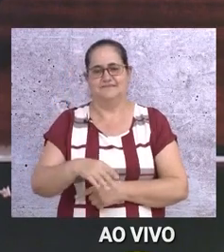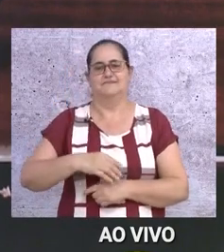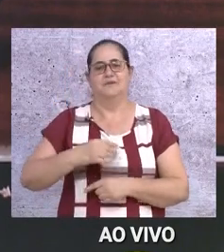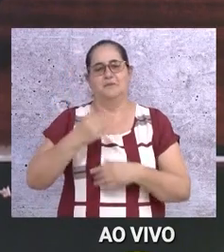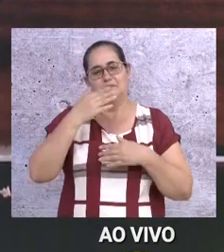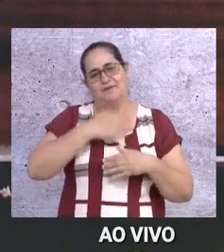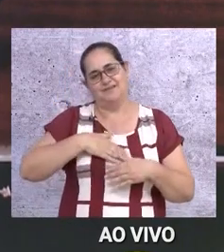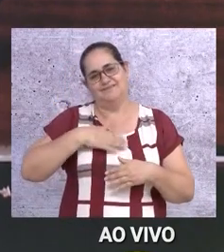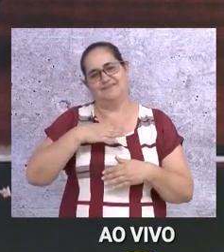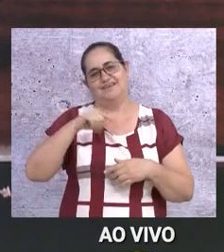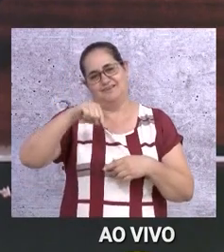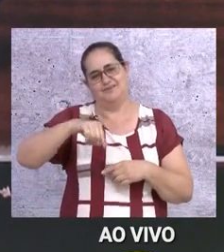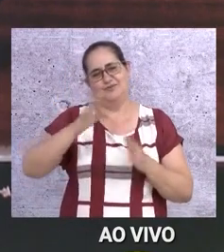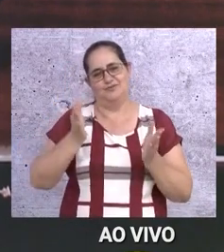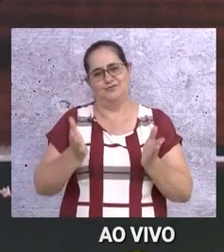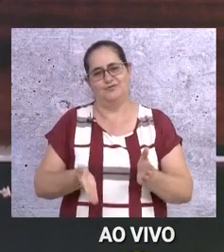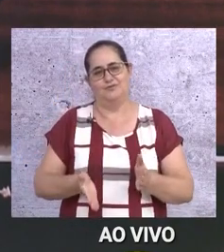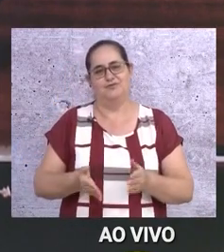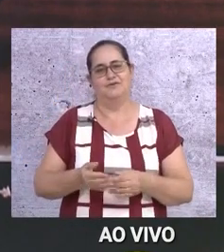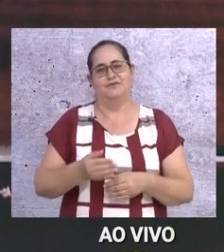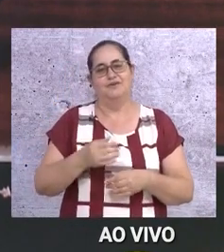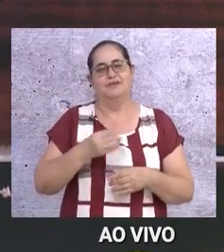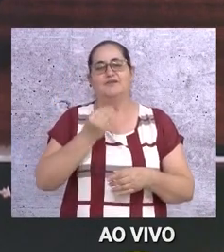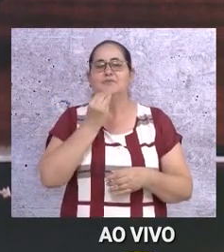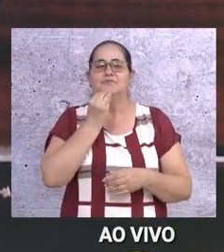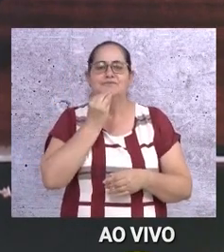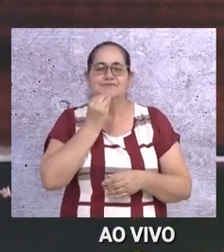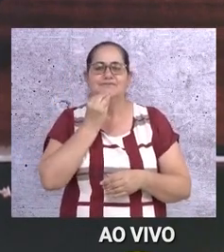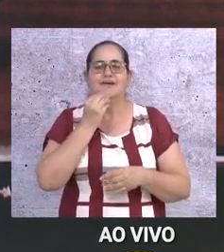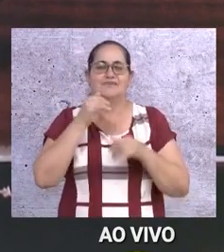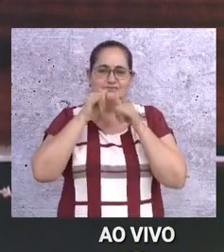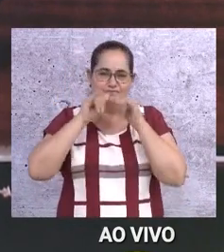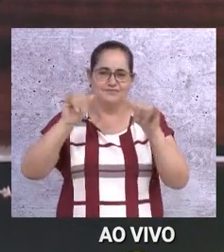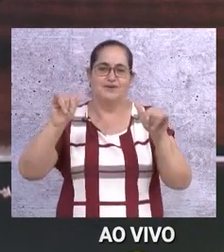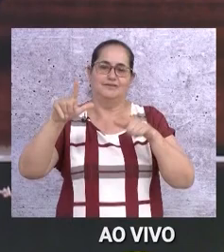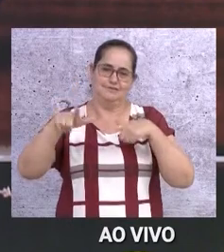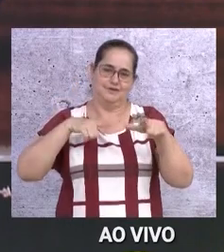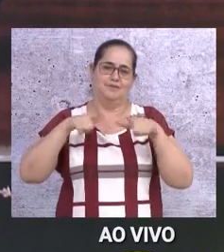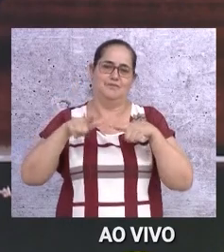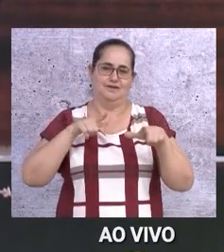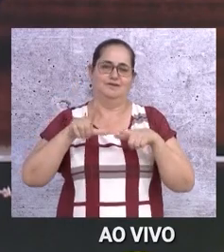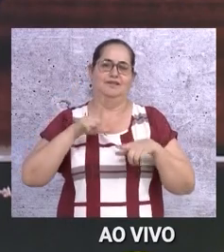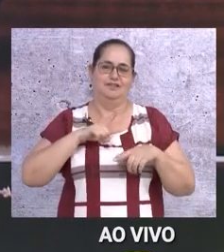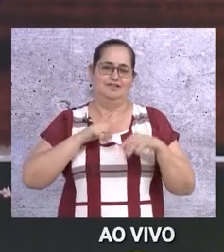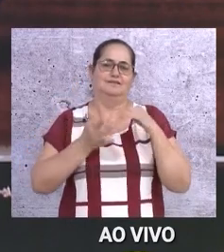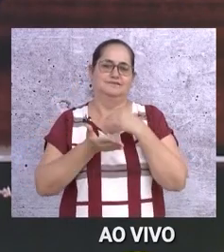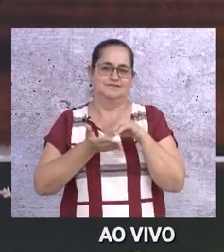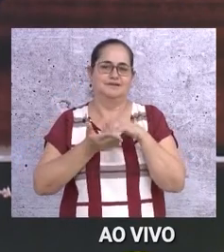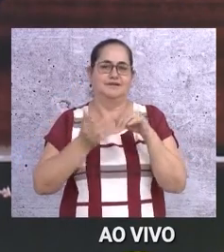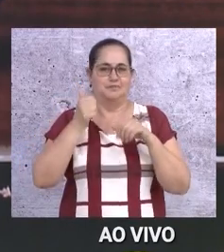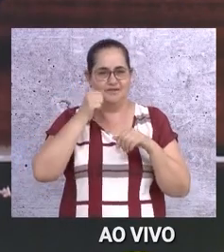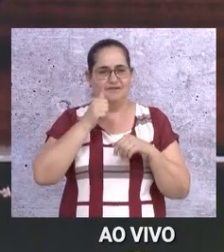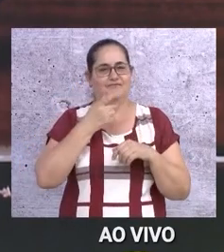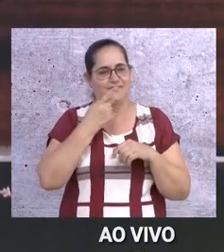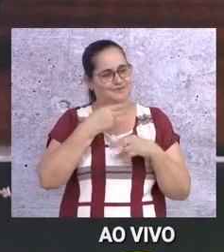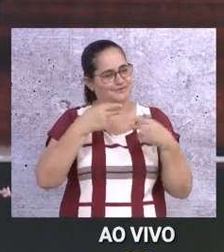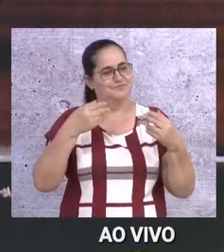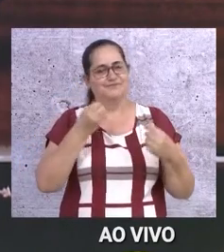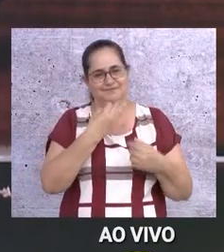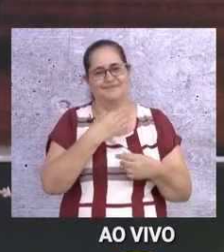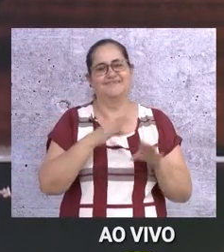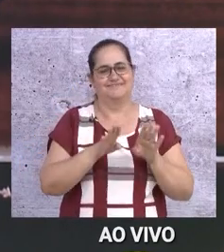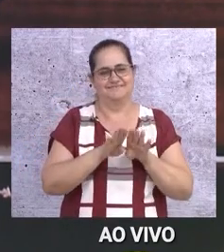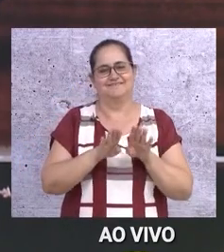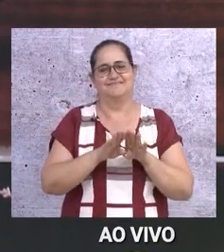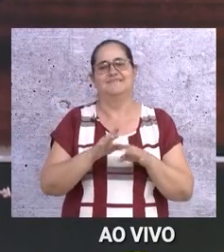É um prazer estar aqui, Dornelas. E a oportunidade de divulgar o trabalho que vem sendo feito. Claro, de coisa boa também, É, um